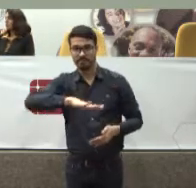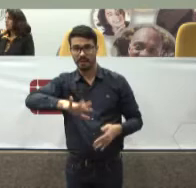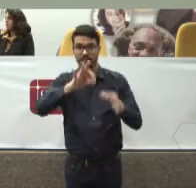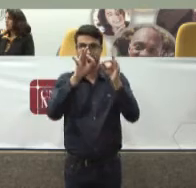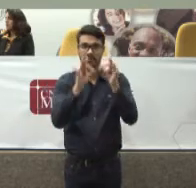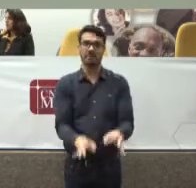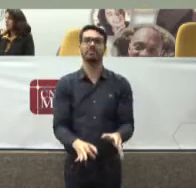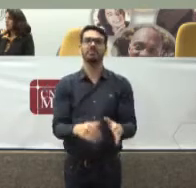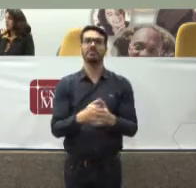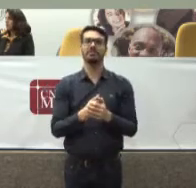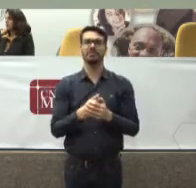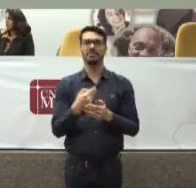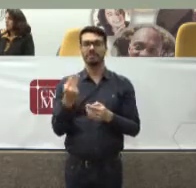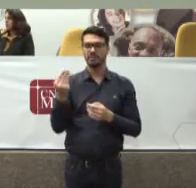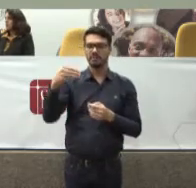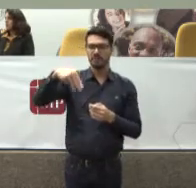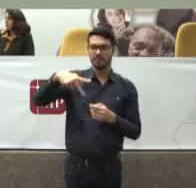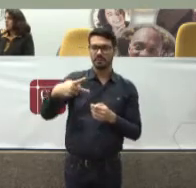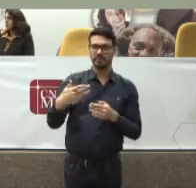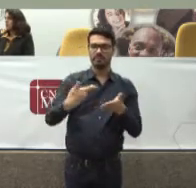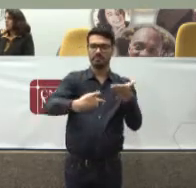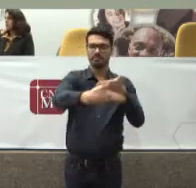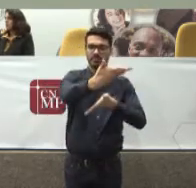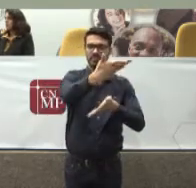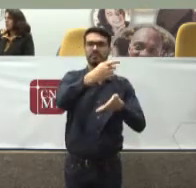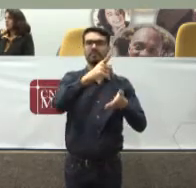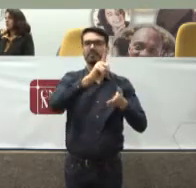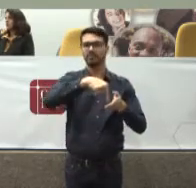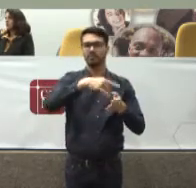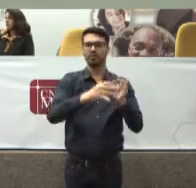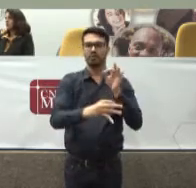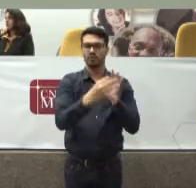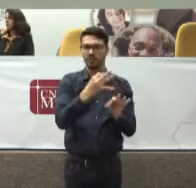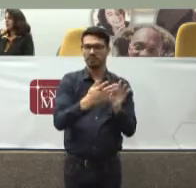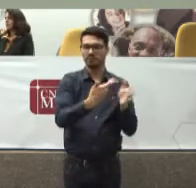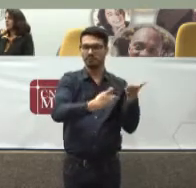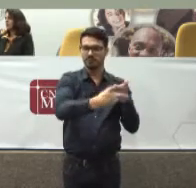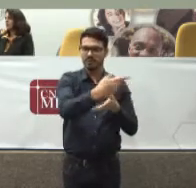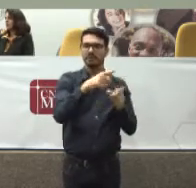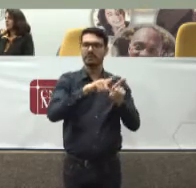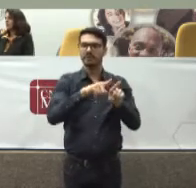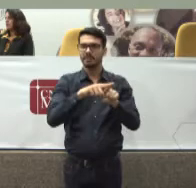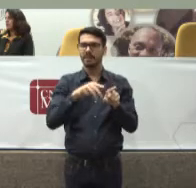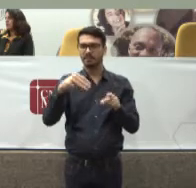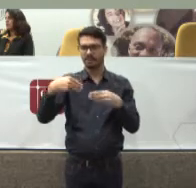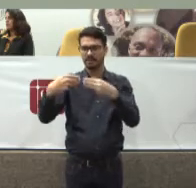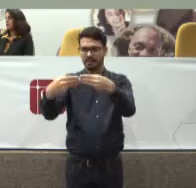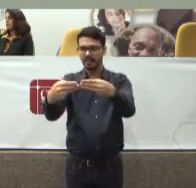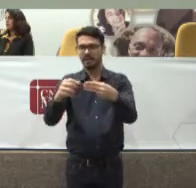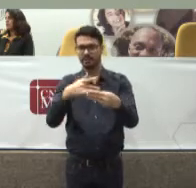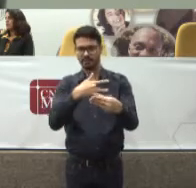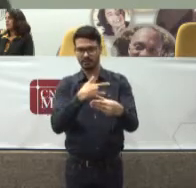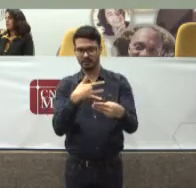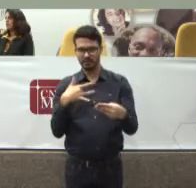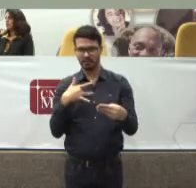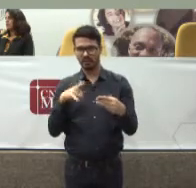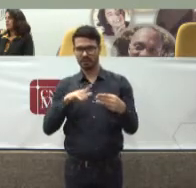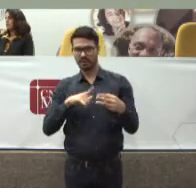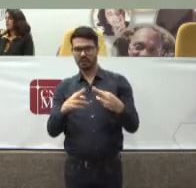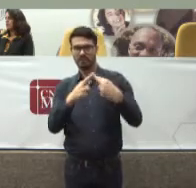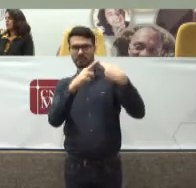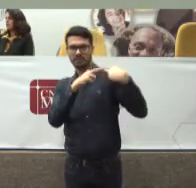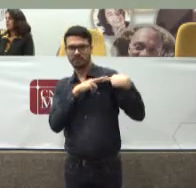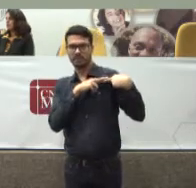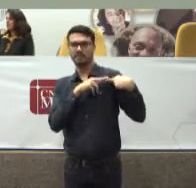que o Ministério Público Interaja Com o magistrado Para que a ANS Tenha assento Para que a Anvisa Tenha